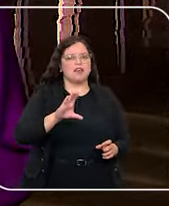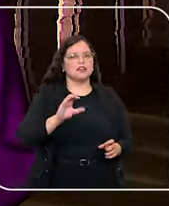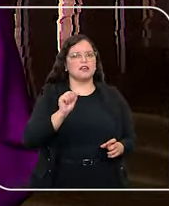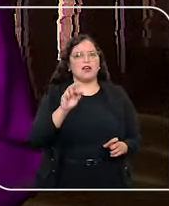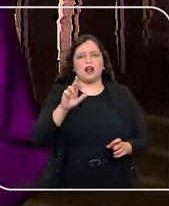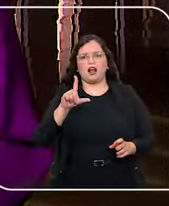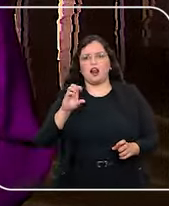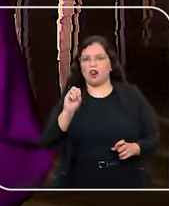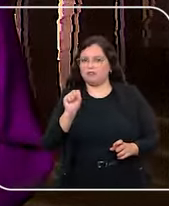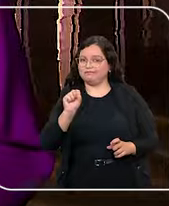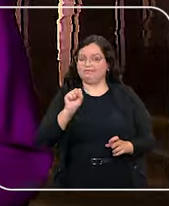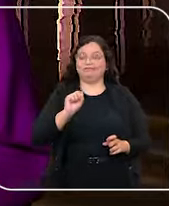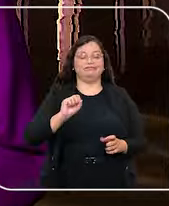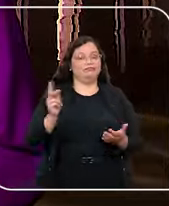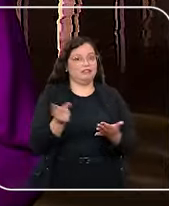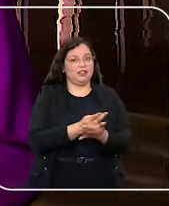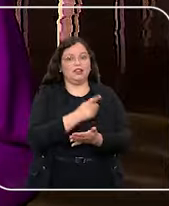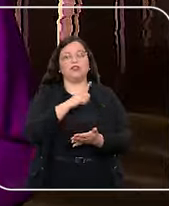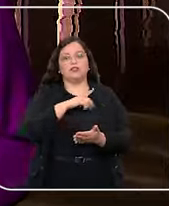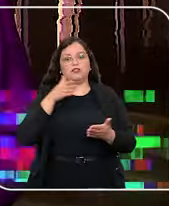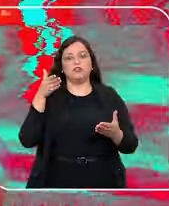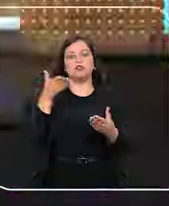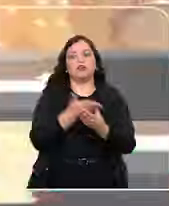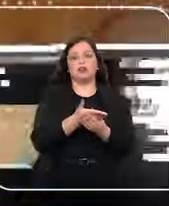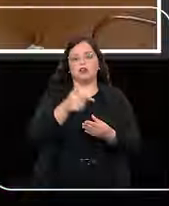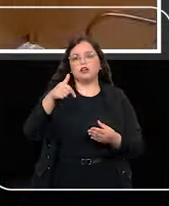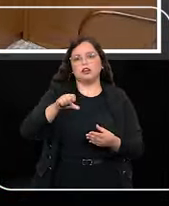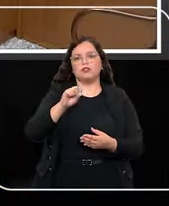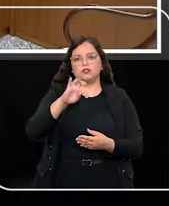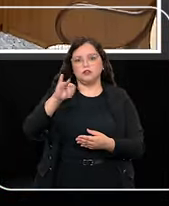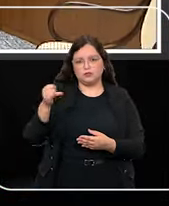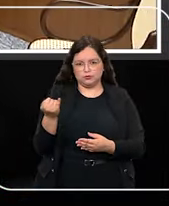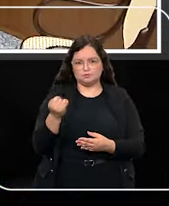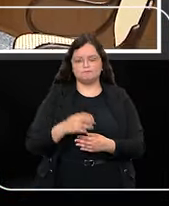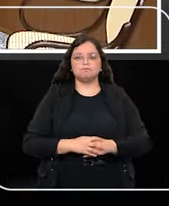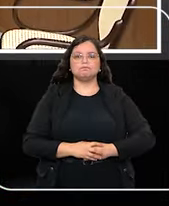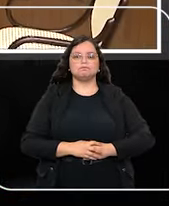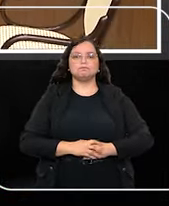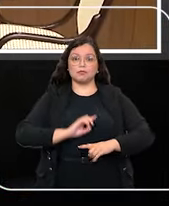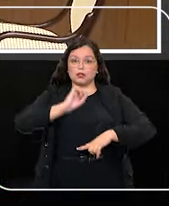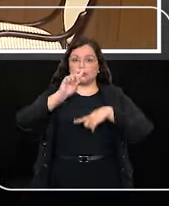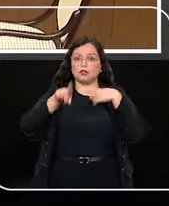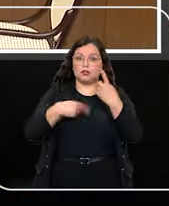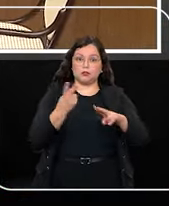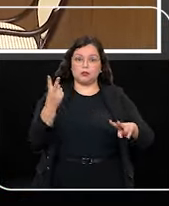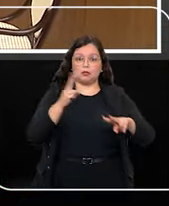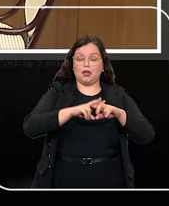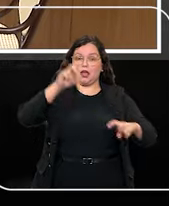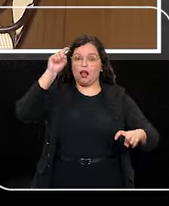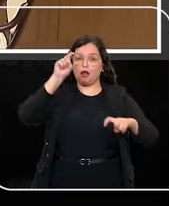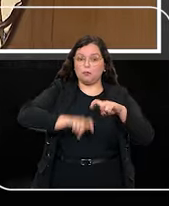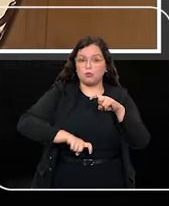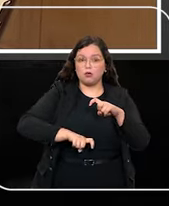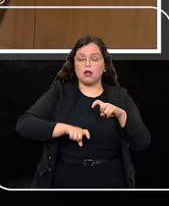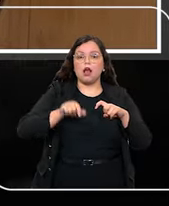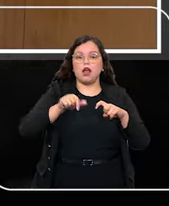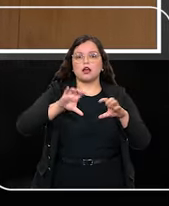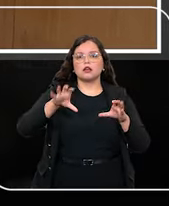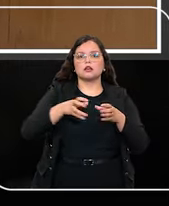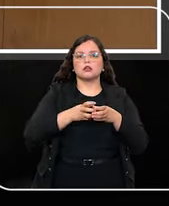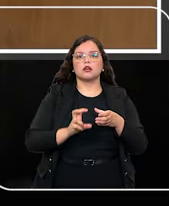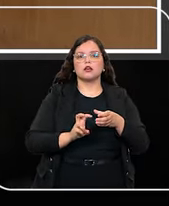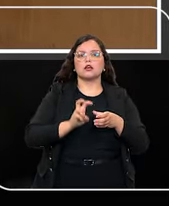Edmilson da Silva e o caso dele chegou ao STJ. Após ser condenado em vários casos de estupro, a quinta turma do